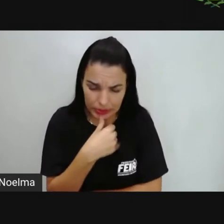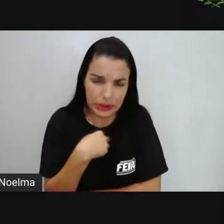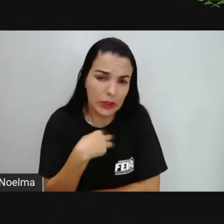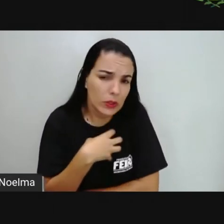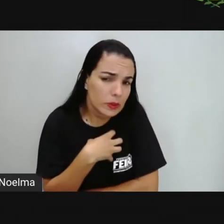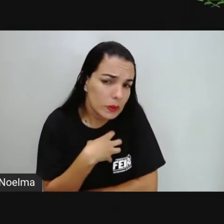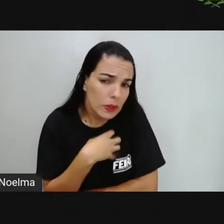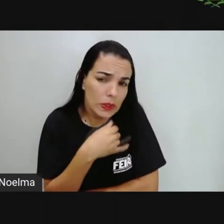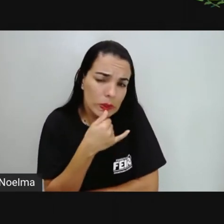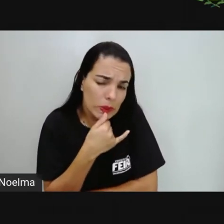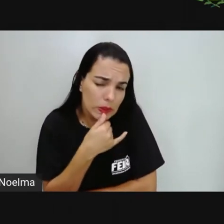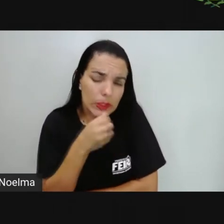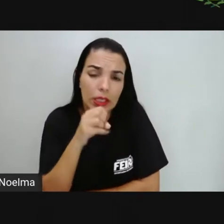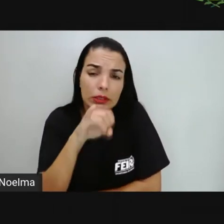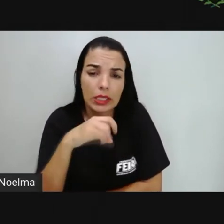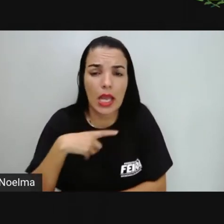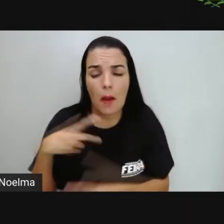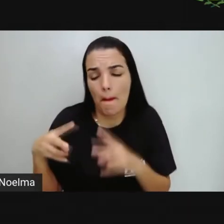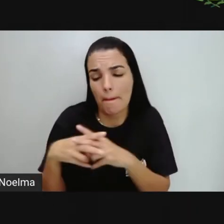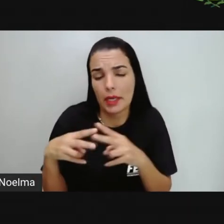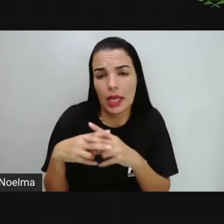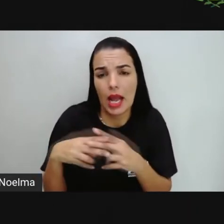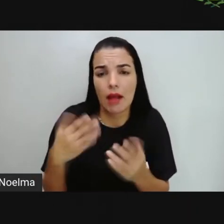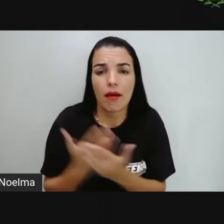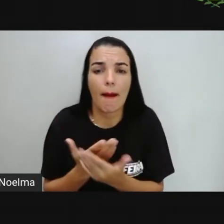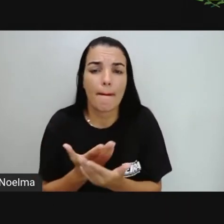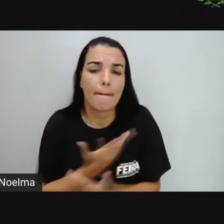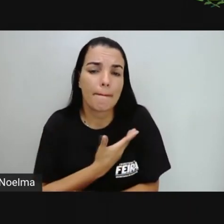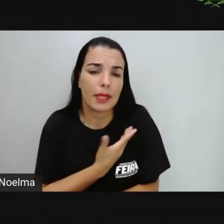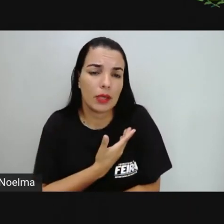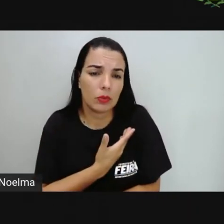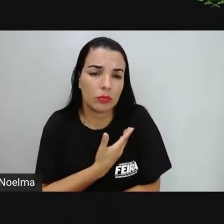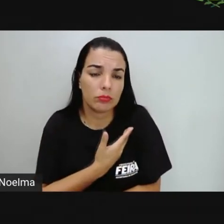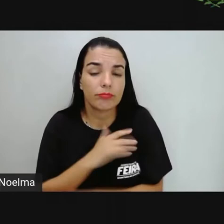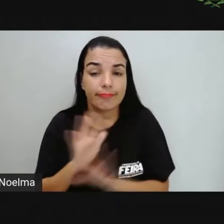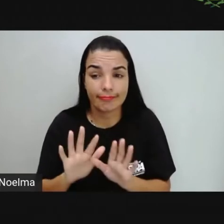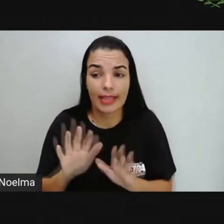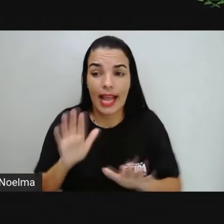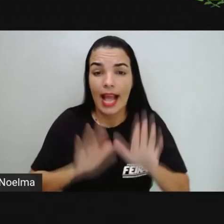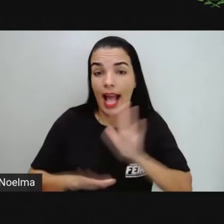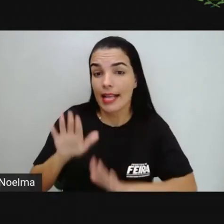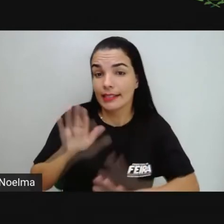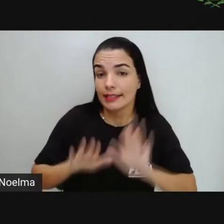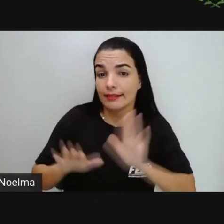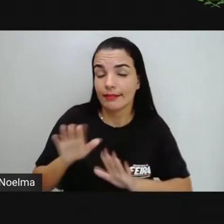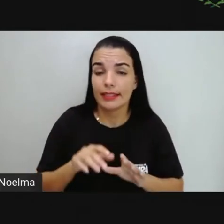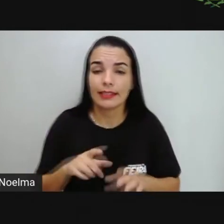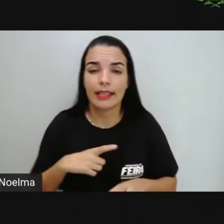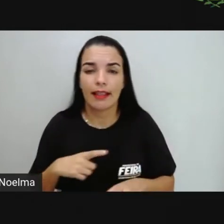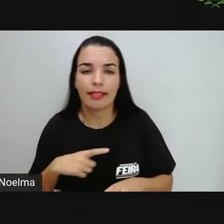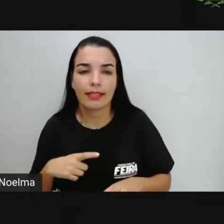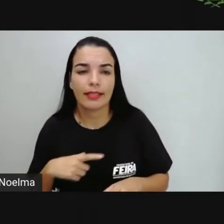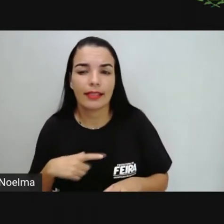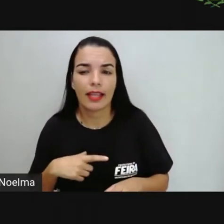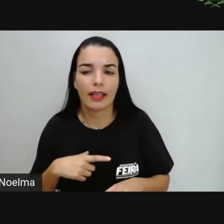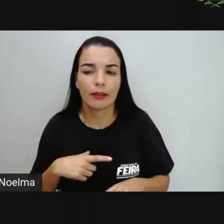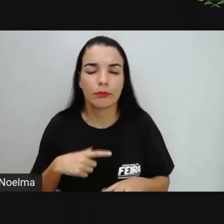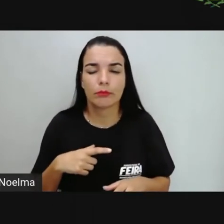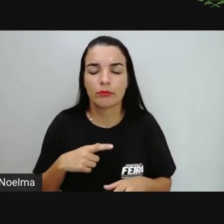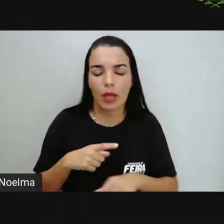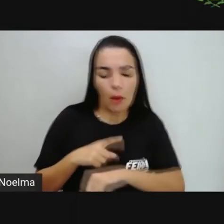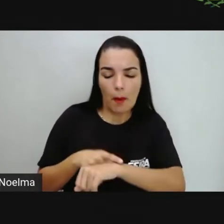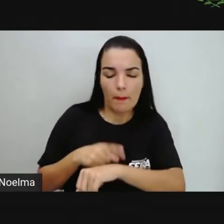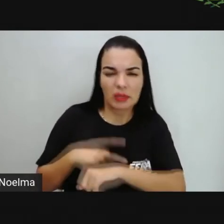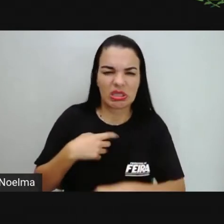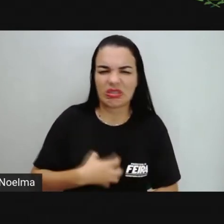muito triste, triste quando eu brigo com um amigo, né? Às vezes ali durante aquele momento, né? A gente está irritado,